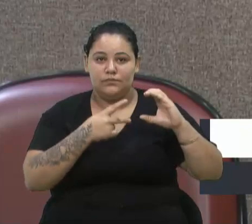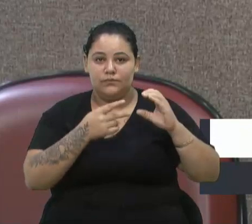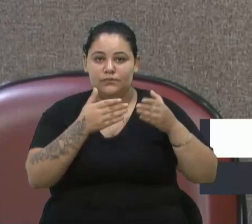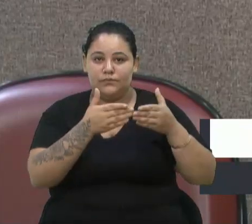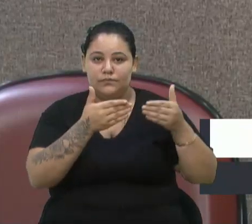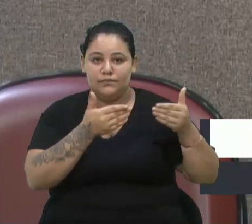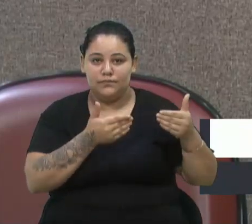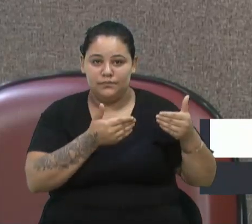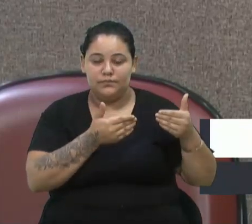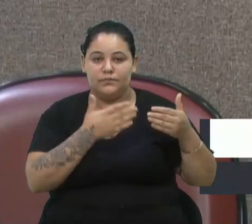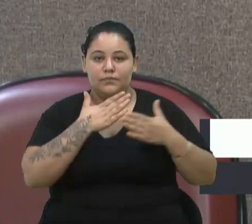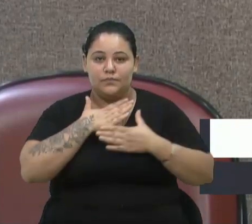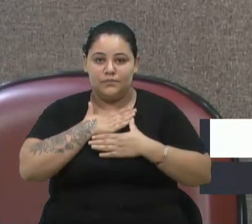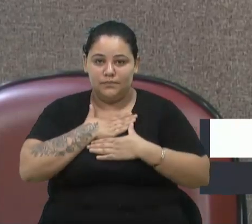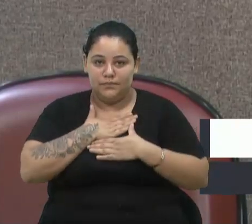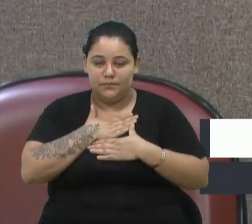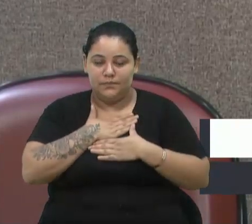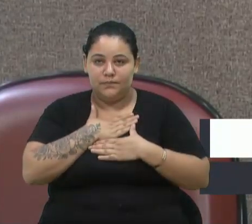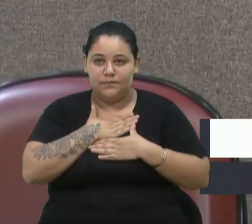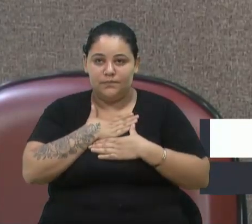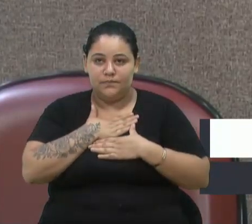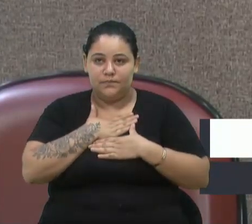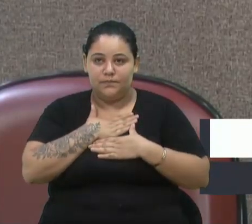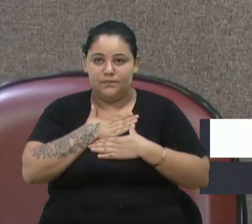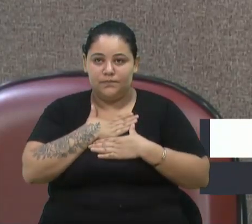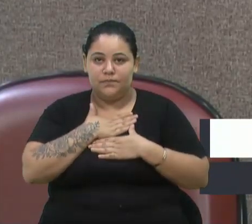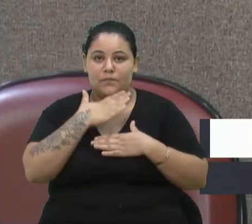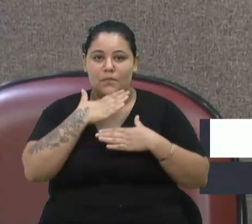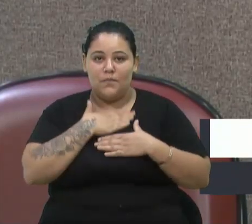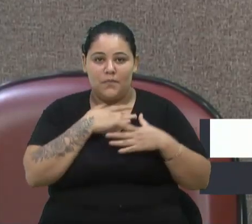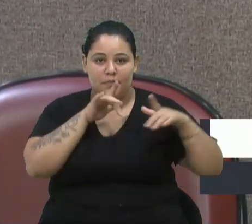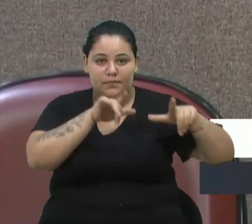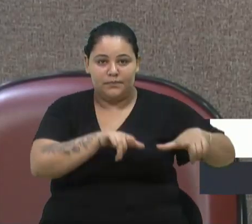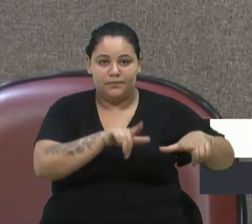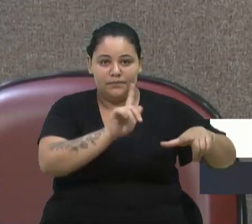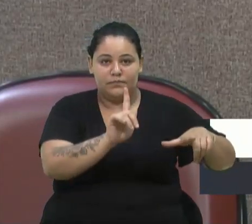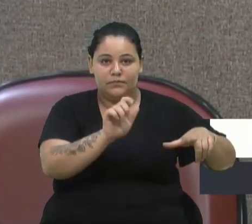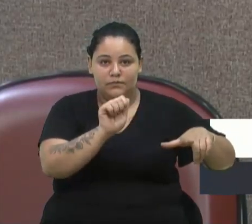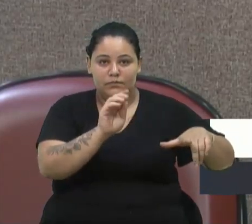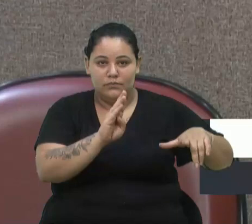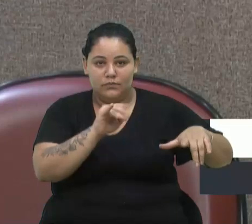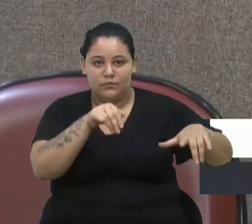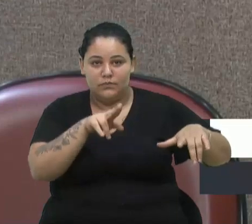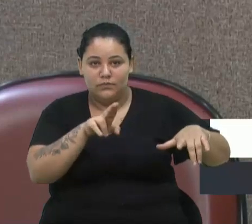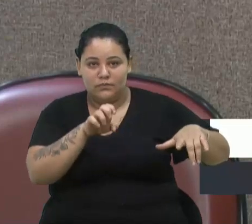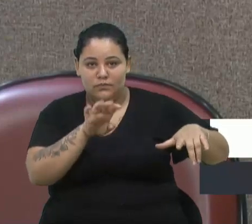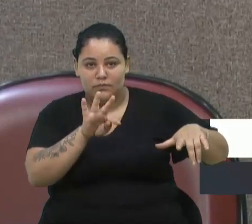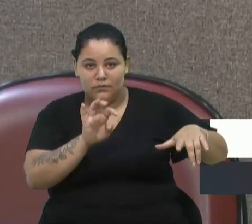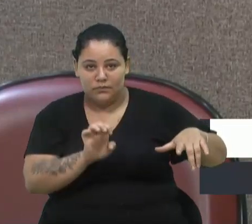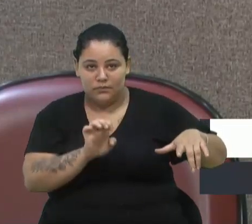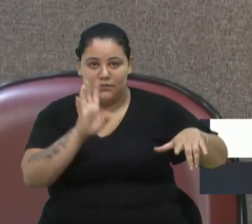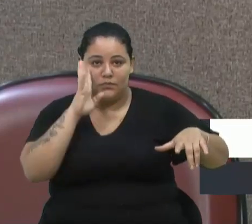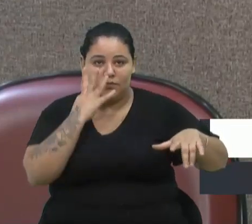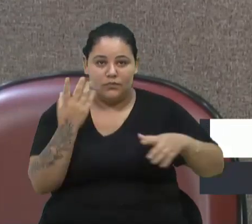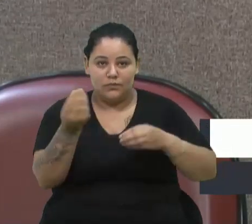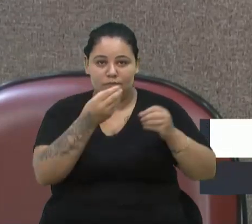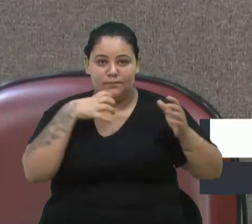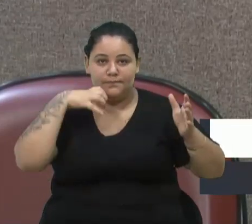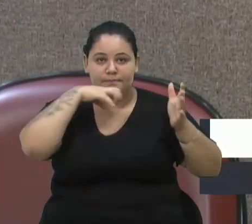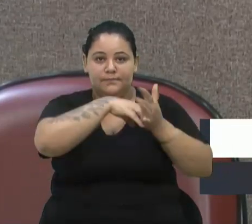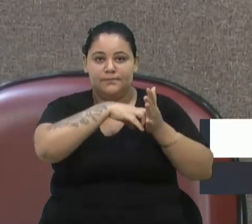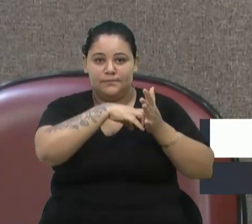pedido meu, do meu gabinete, porque aconteceu muitos acidentes